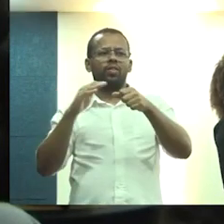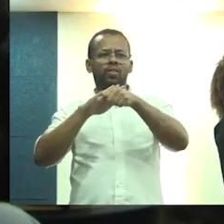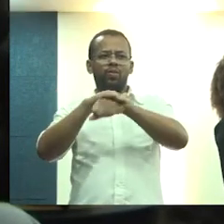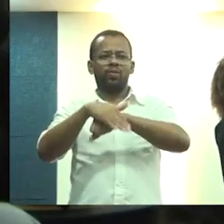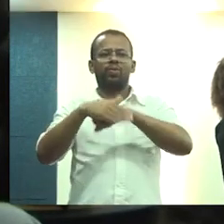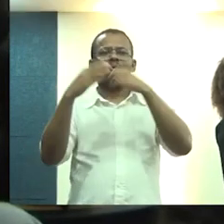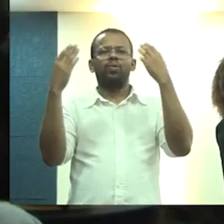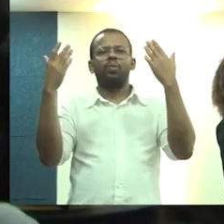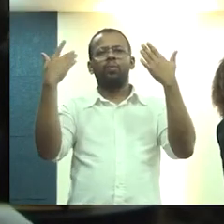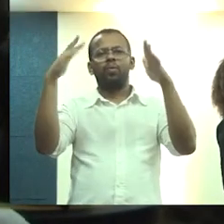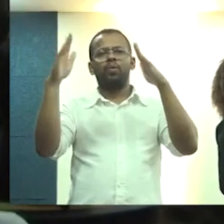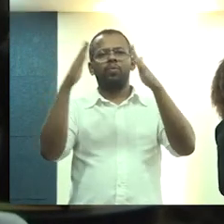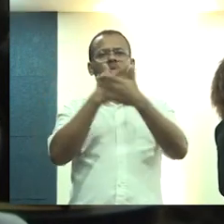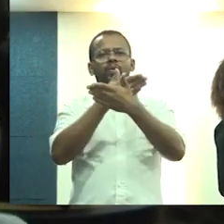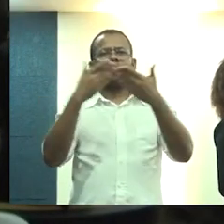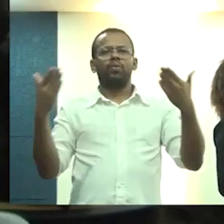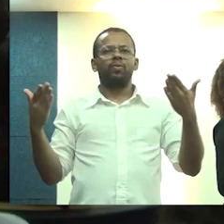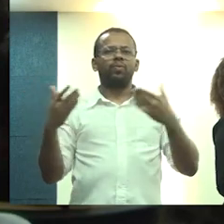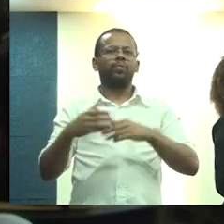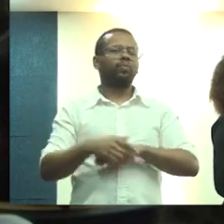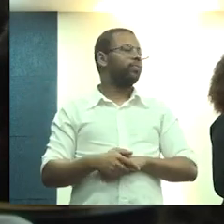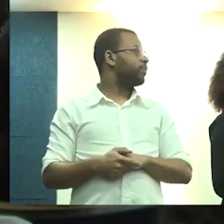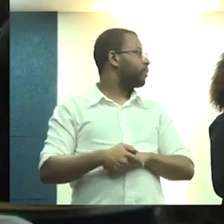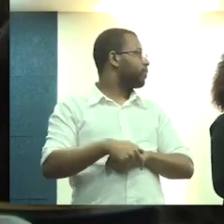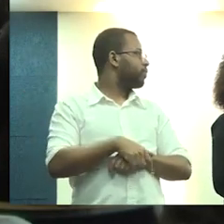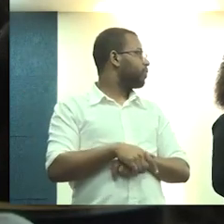aqui nesta noite. E parabéns a todos vocês.